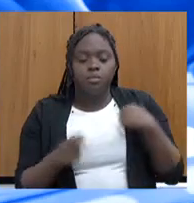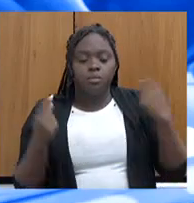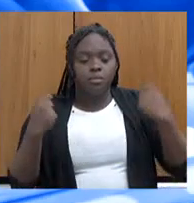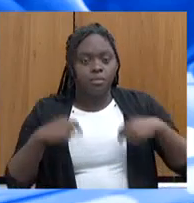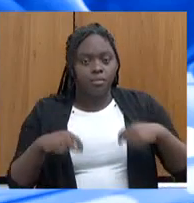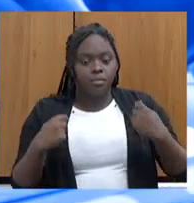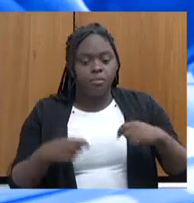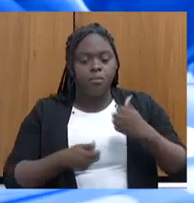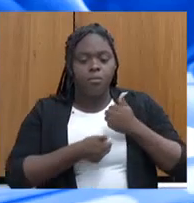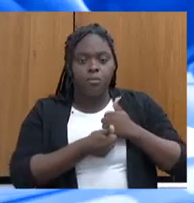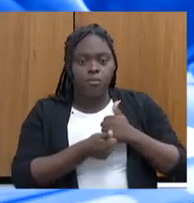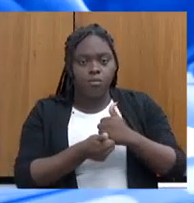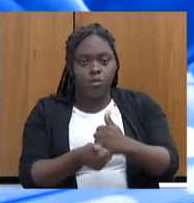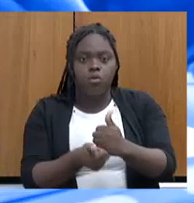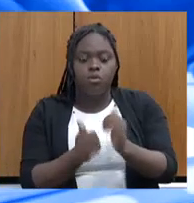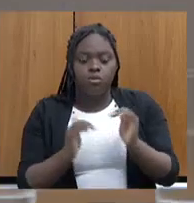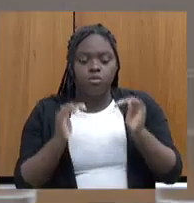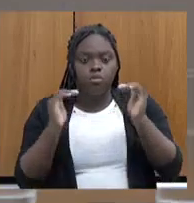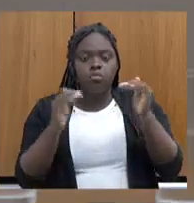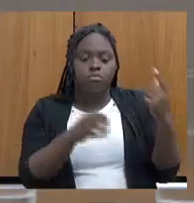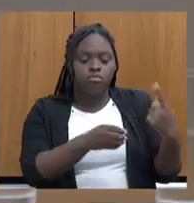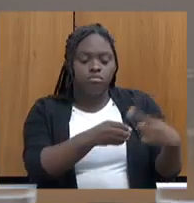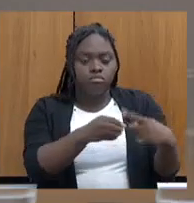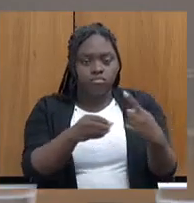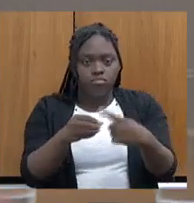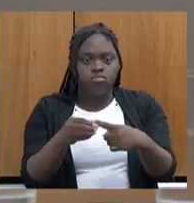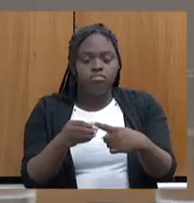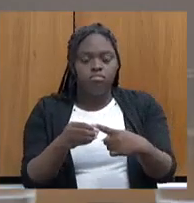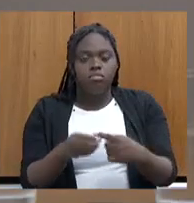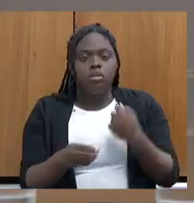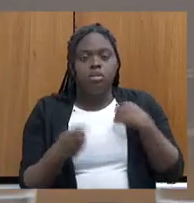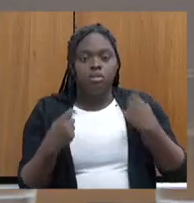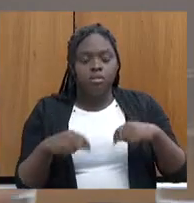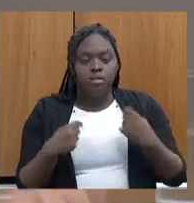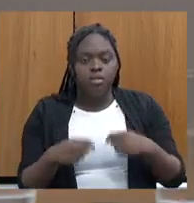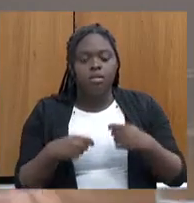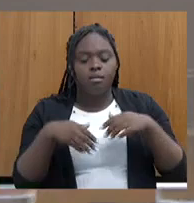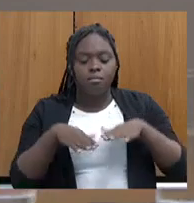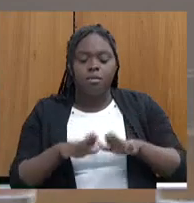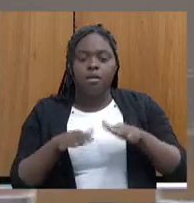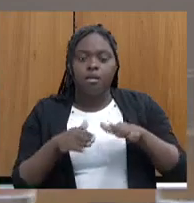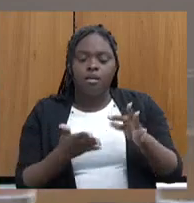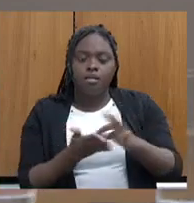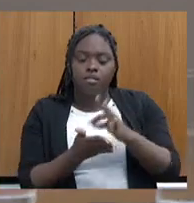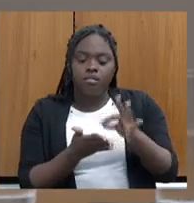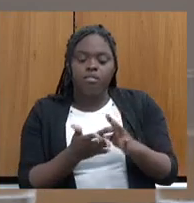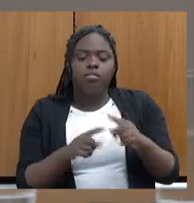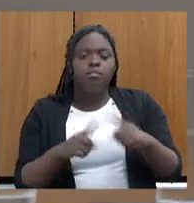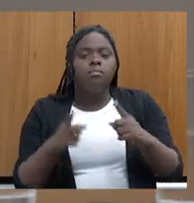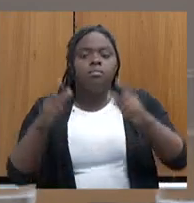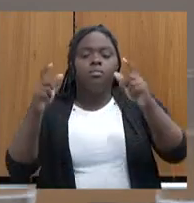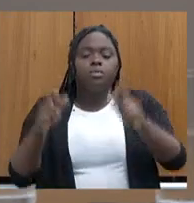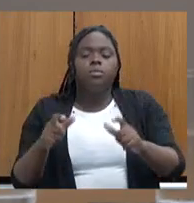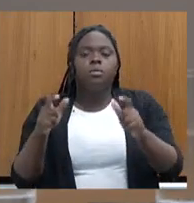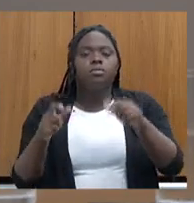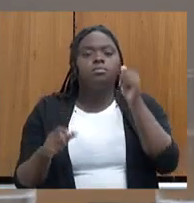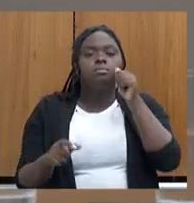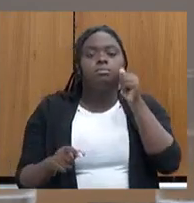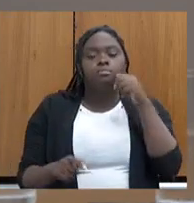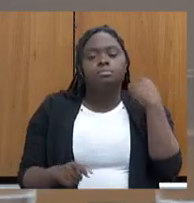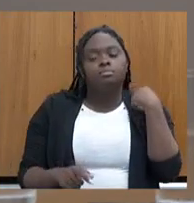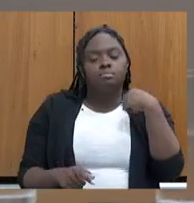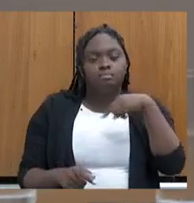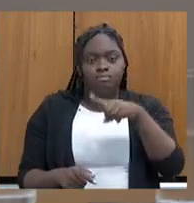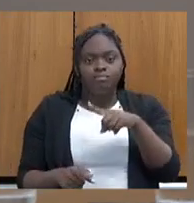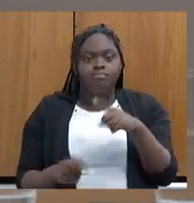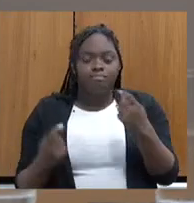apoio muito grande do município. Porque eu preciso... Eu tenho que doar as máquinas, mas eu preciso ter um lugar para essas mulheres irem. Então, hoje a